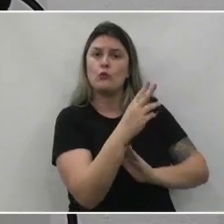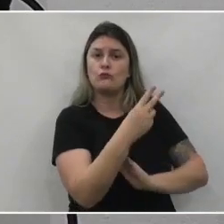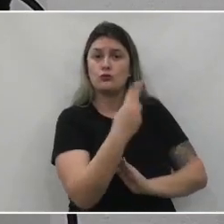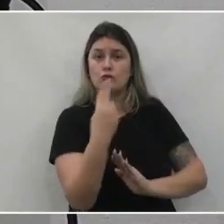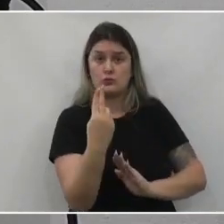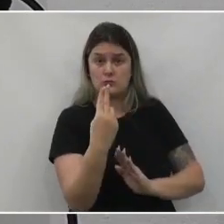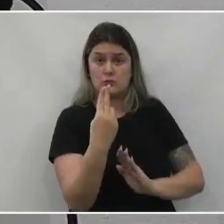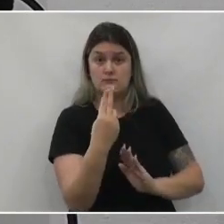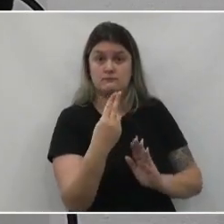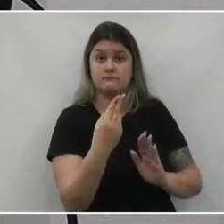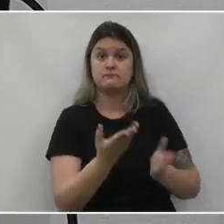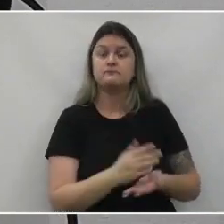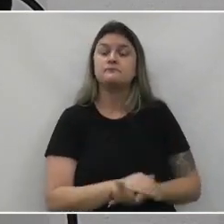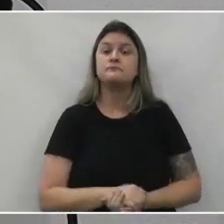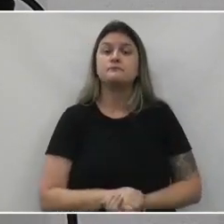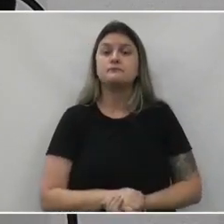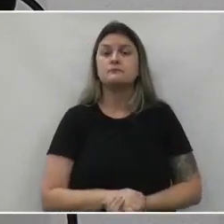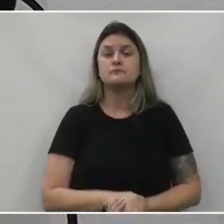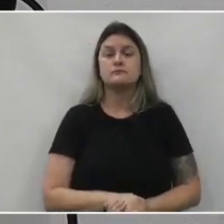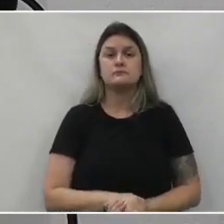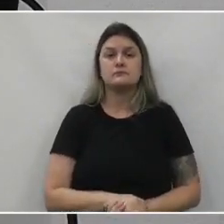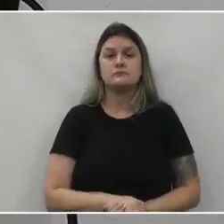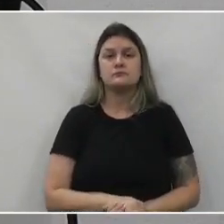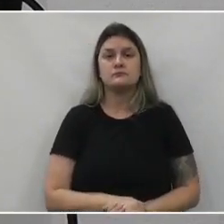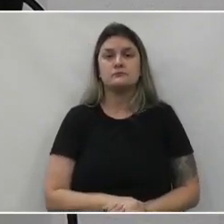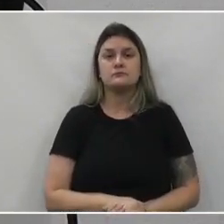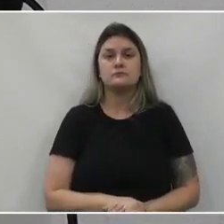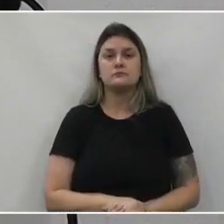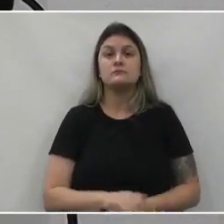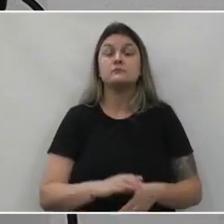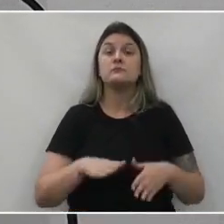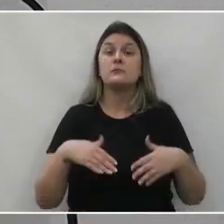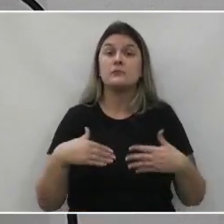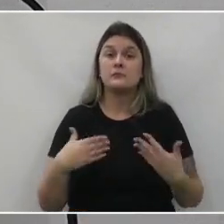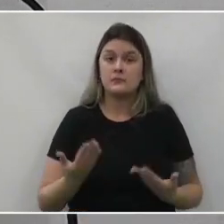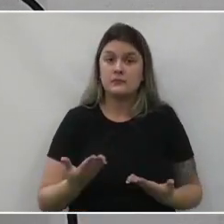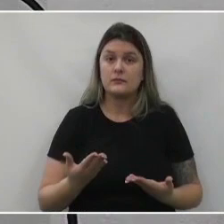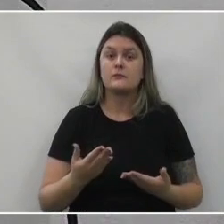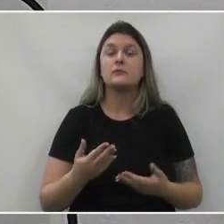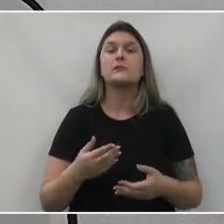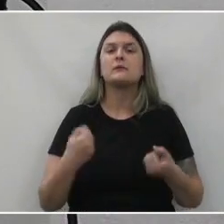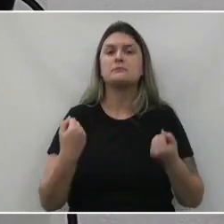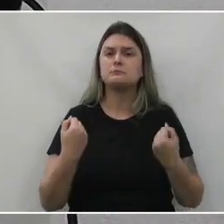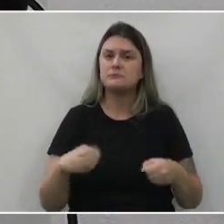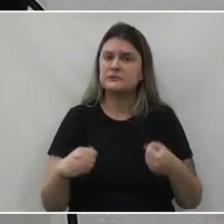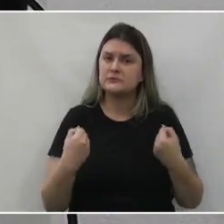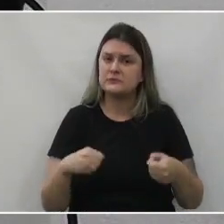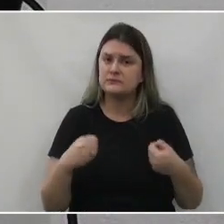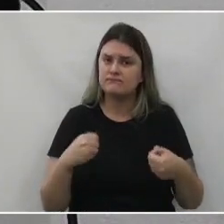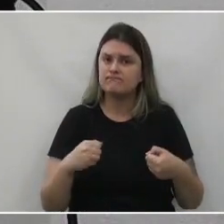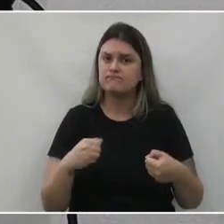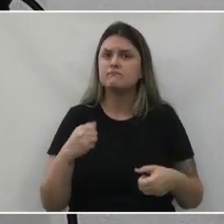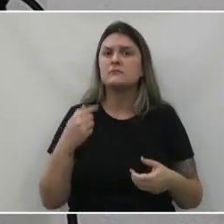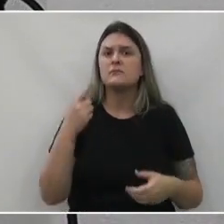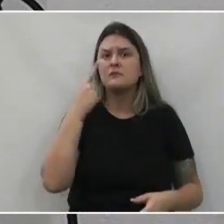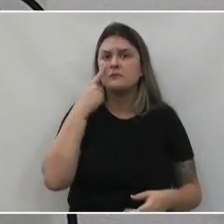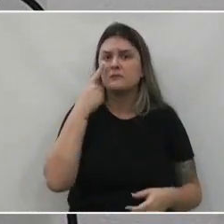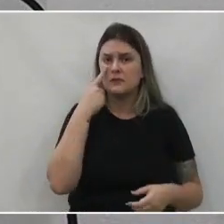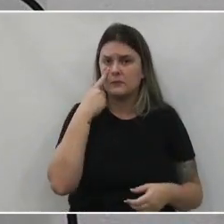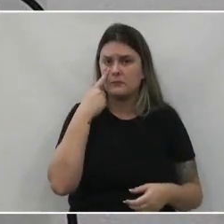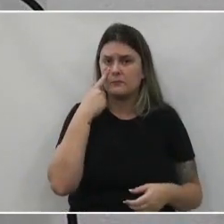lugar desses que tinham direito garantido. Portanto, há necessidade que se veja